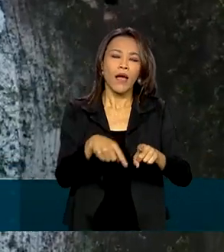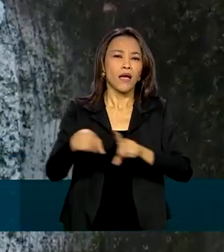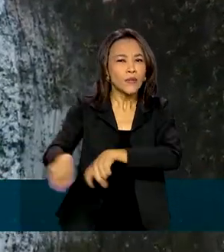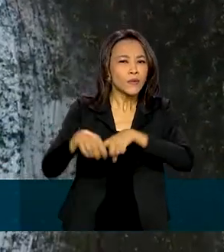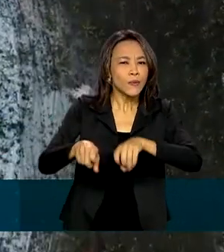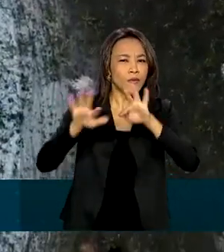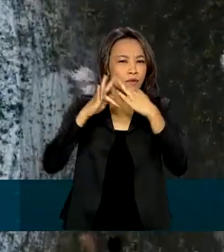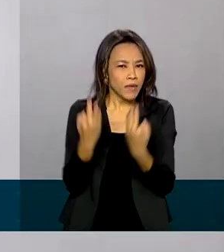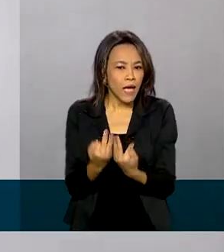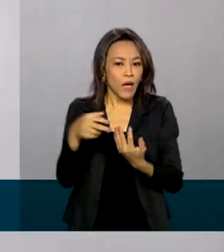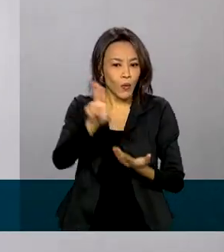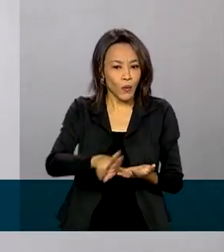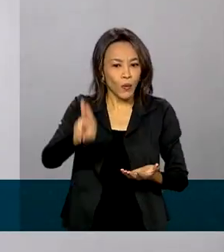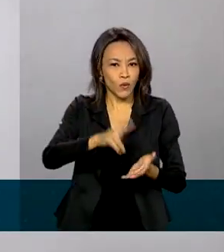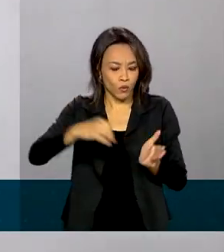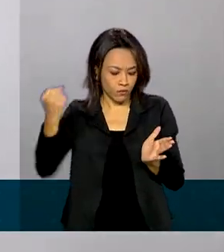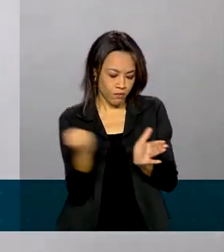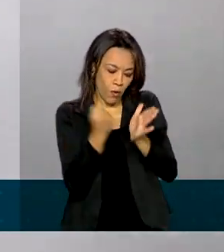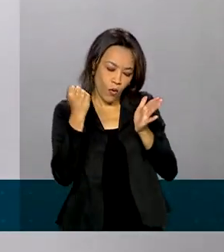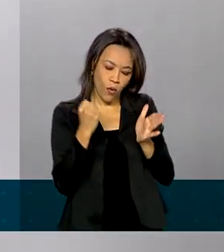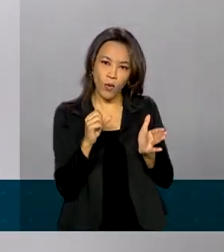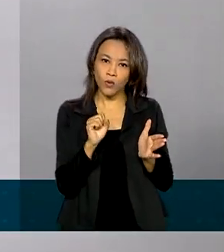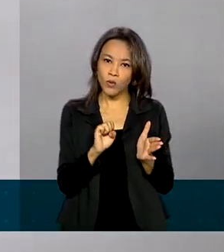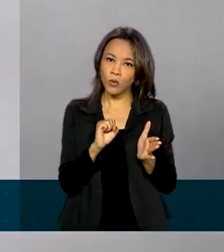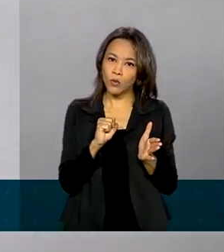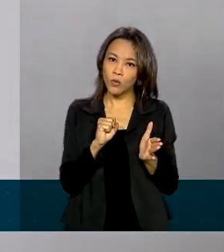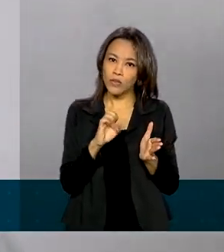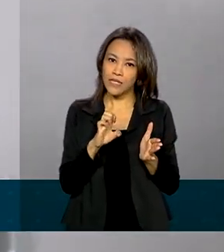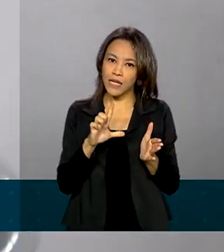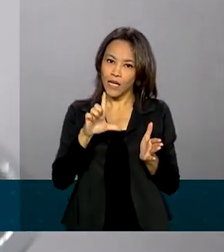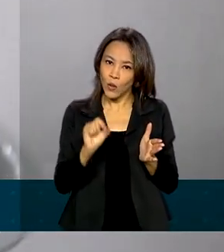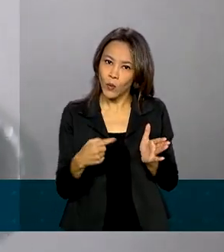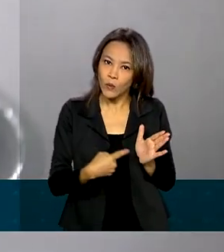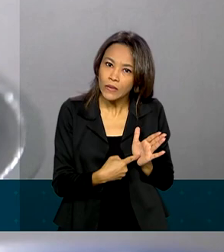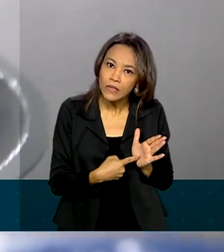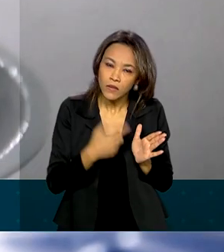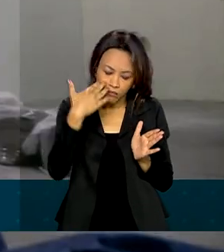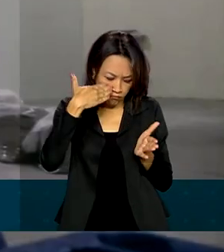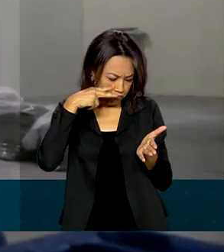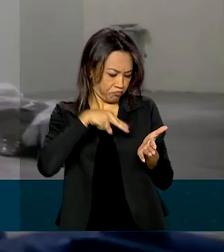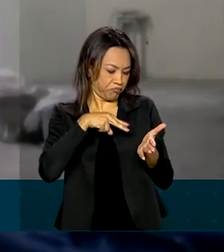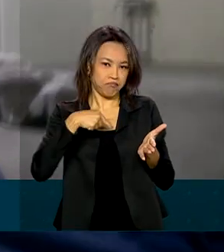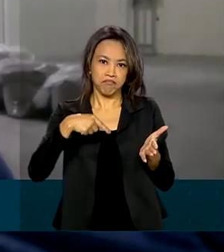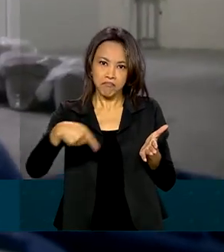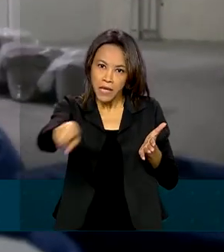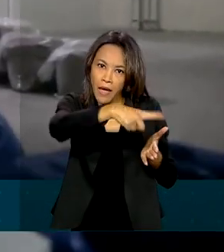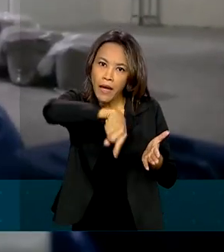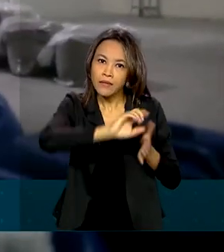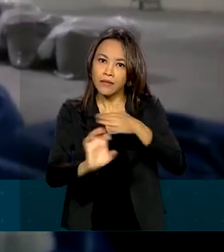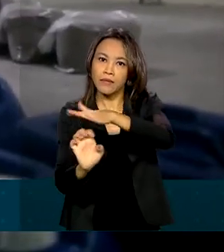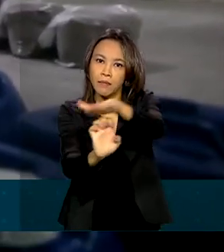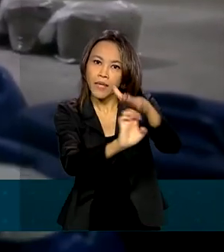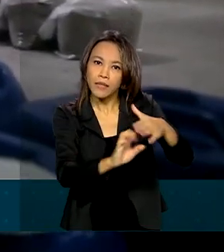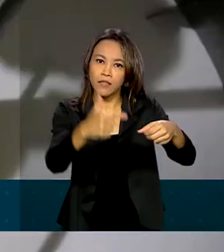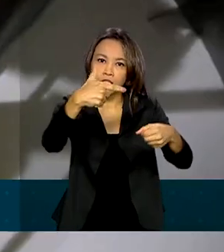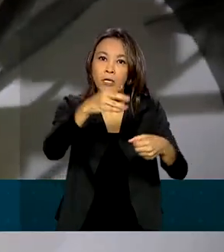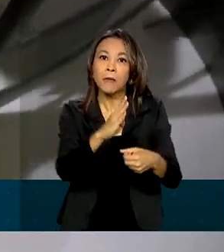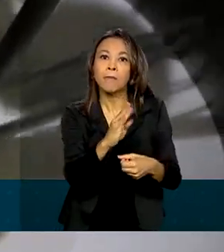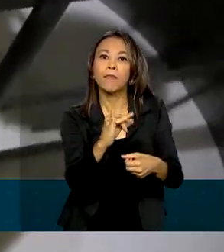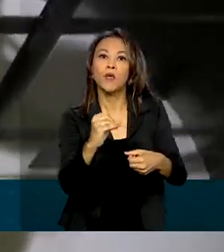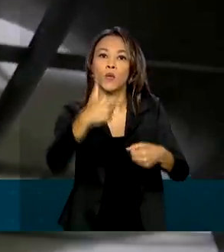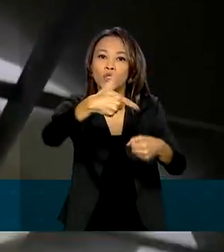direito de uso do selo biocombustível social permite que as empresas produtoras de biodiesel